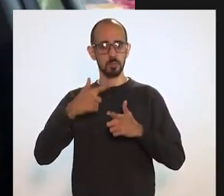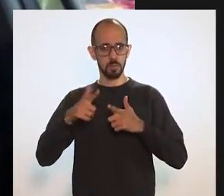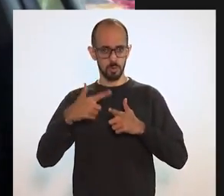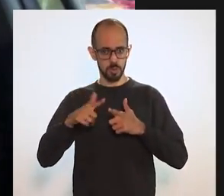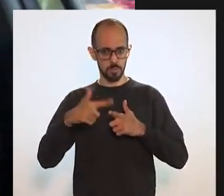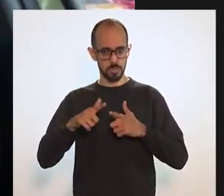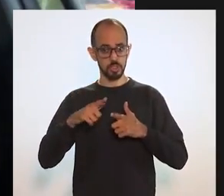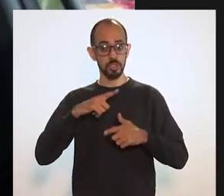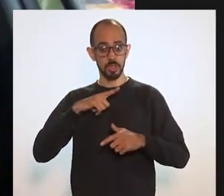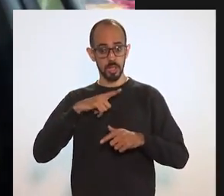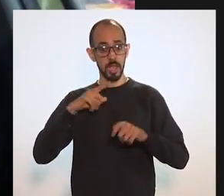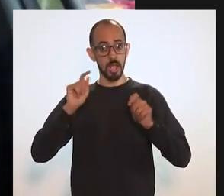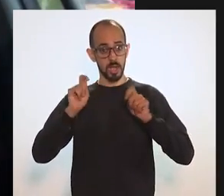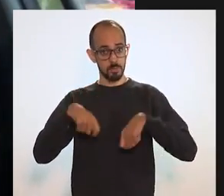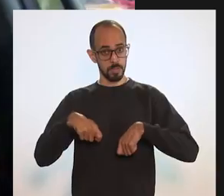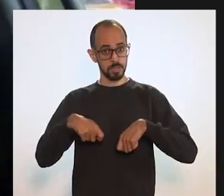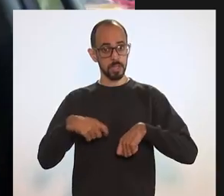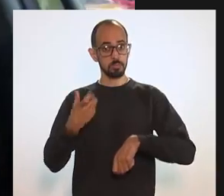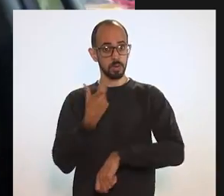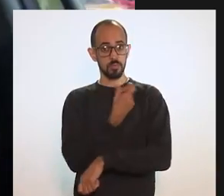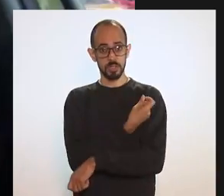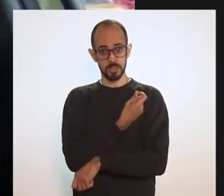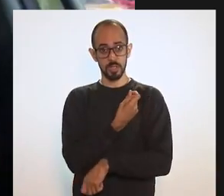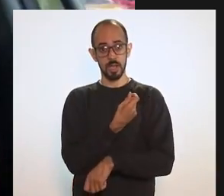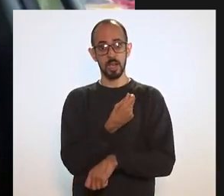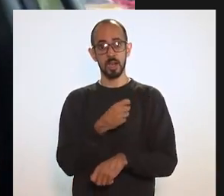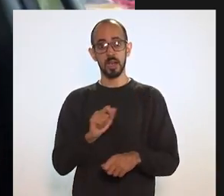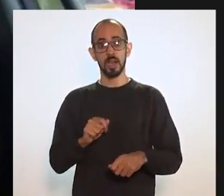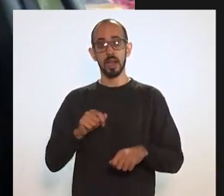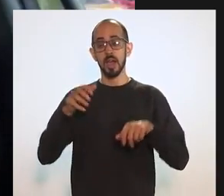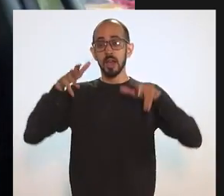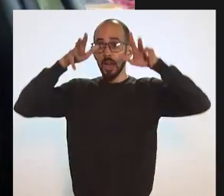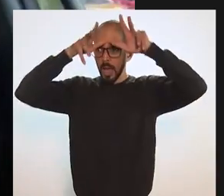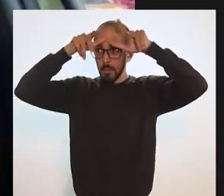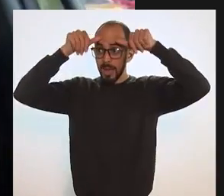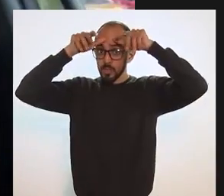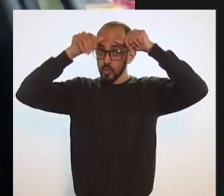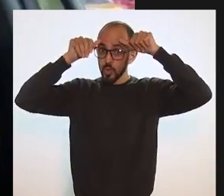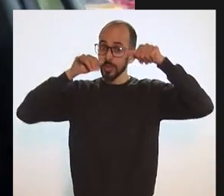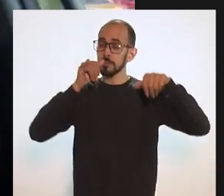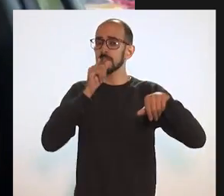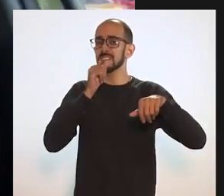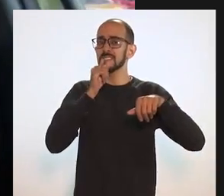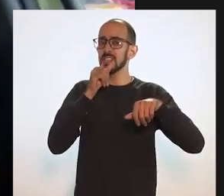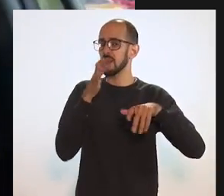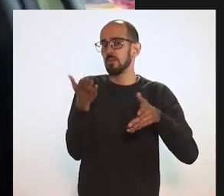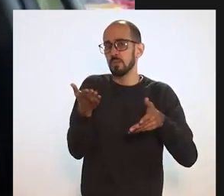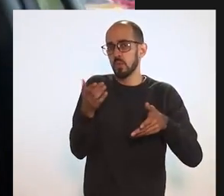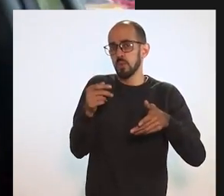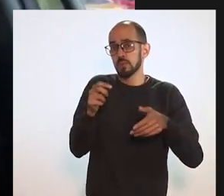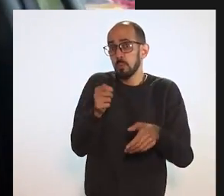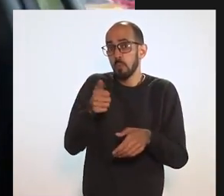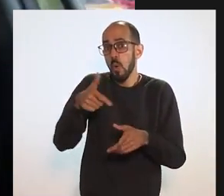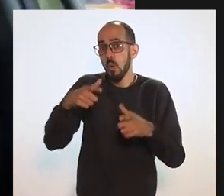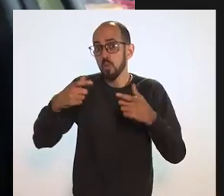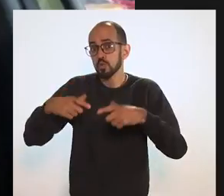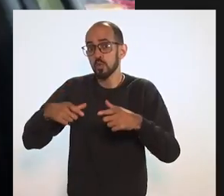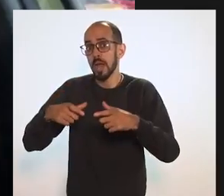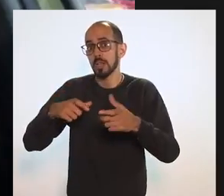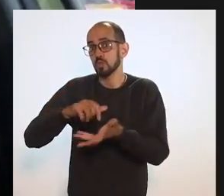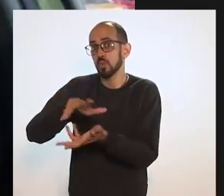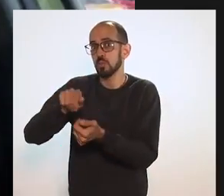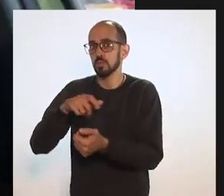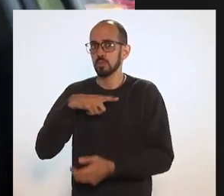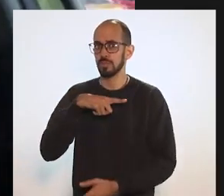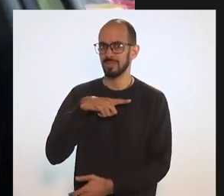isso pode dar muito problema. A gente já tem a capacidade instalada de vacinar municípios remotos na Amazônia. Isso poucos lugares no mundo tem.